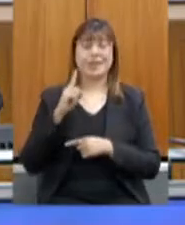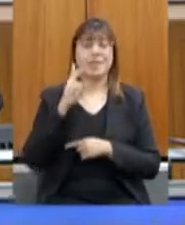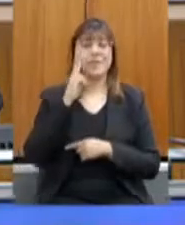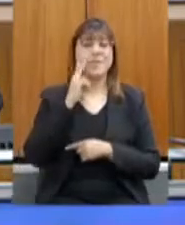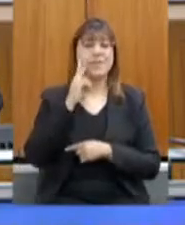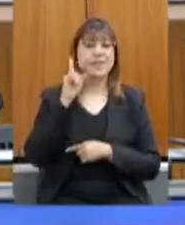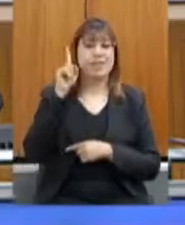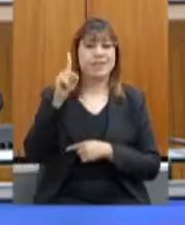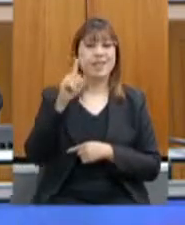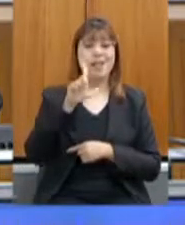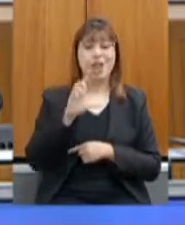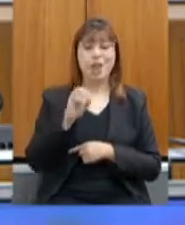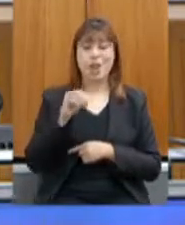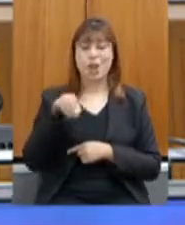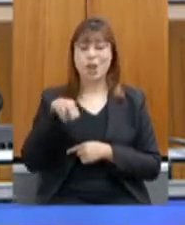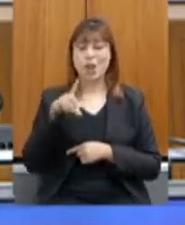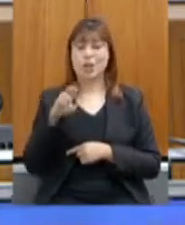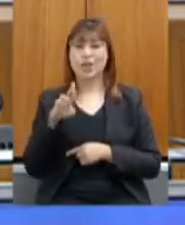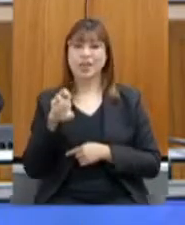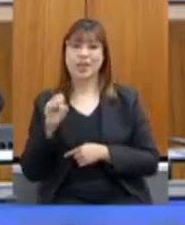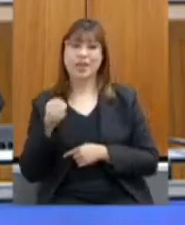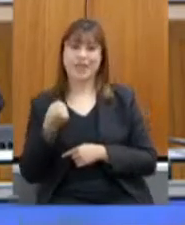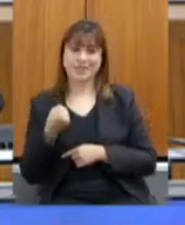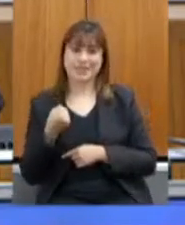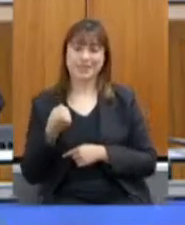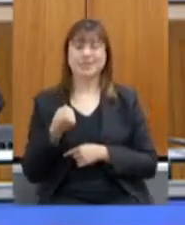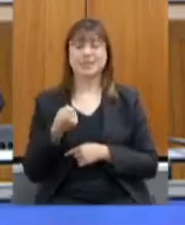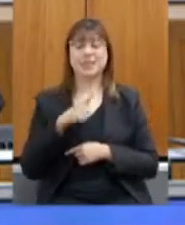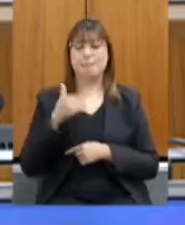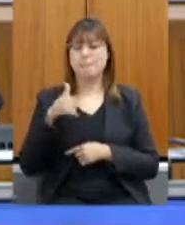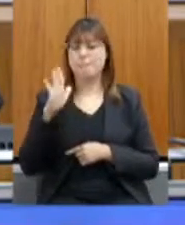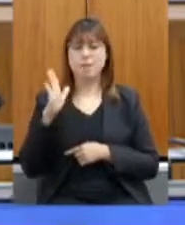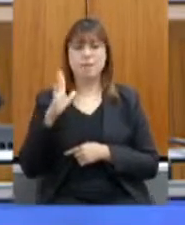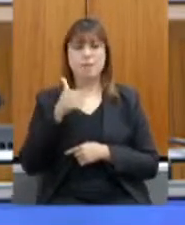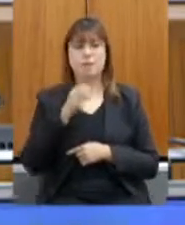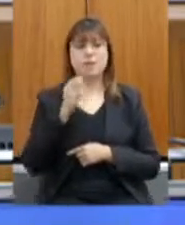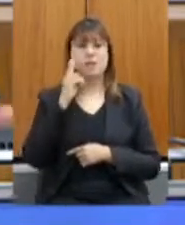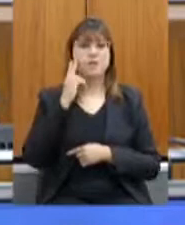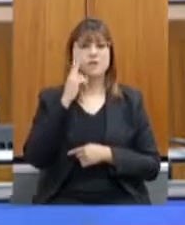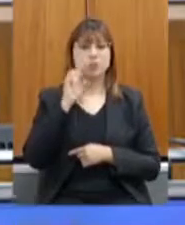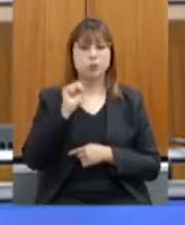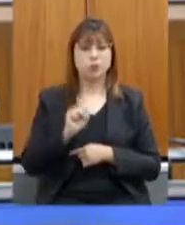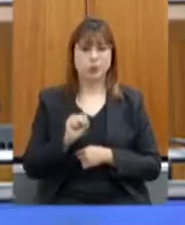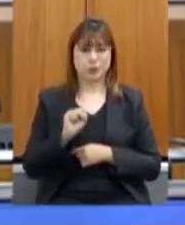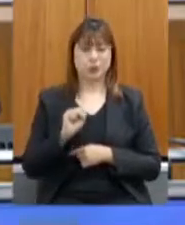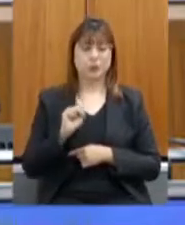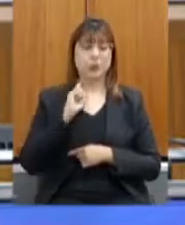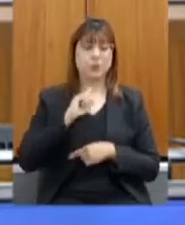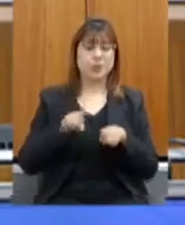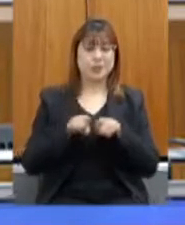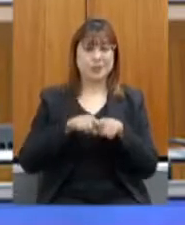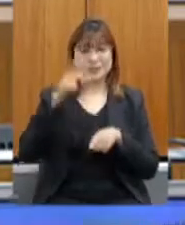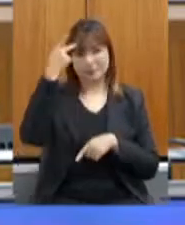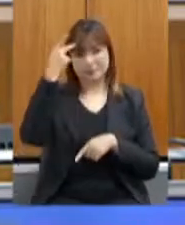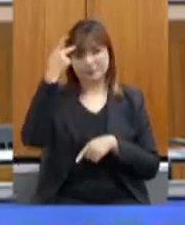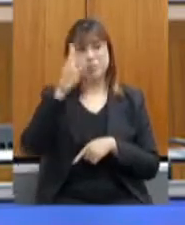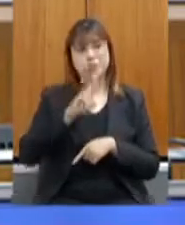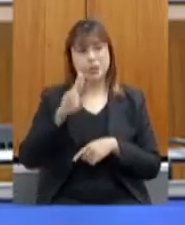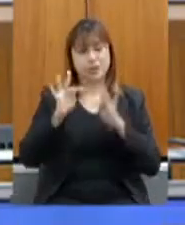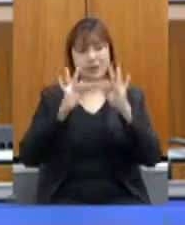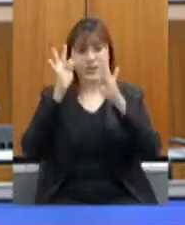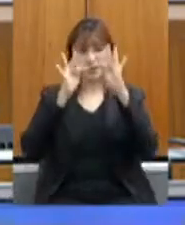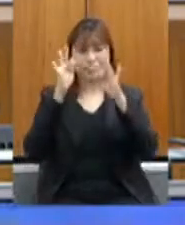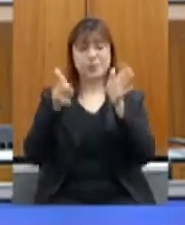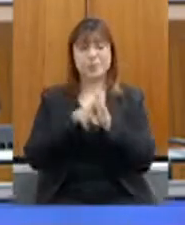premiações com medalhas de prata e bronze para mais de 10 vinhos que foram produzidos no sul de Minas e também no estado de São Paulo usando essa tecnologia de